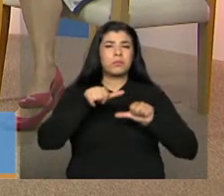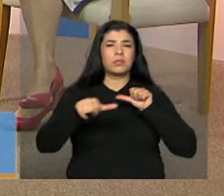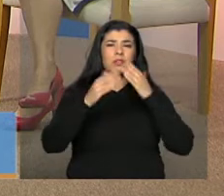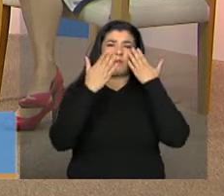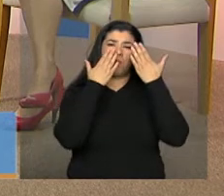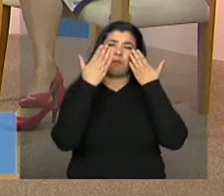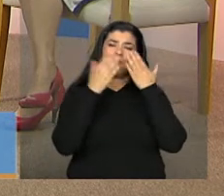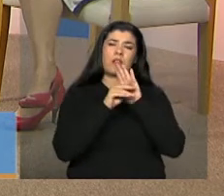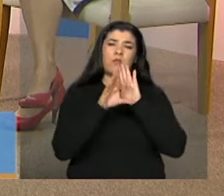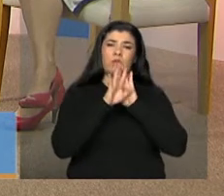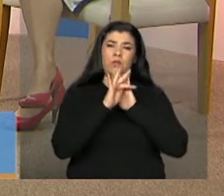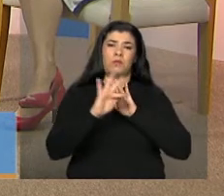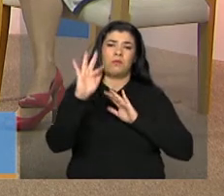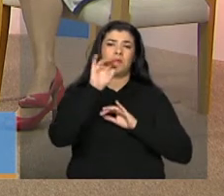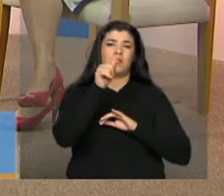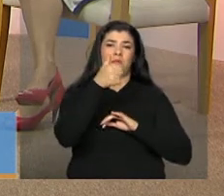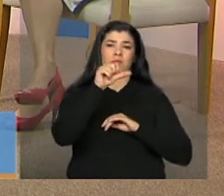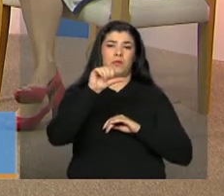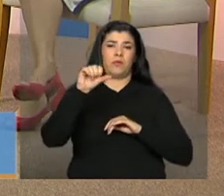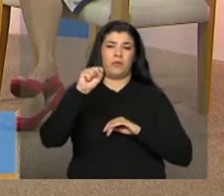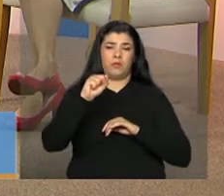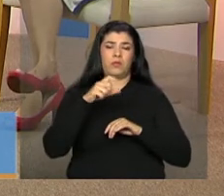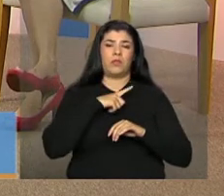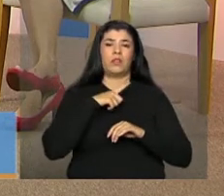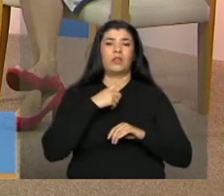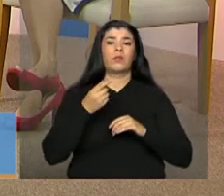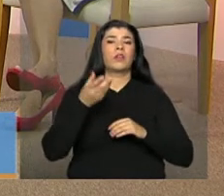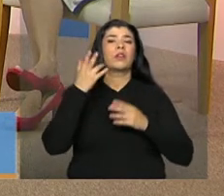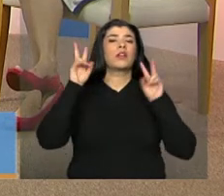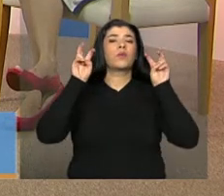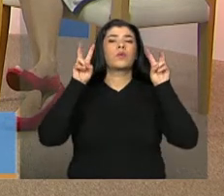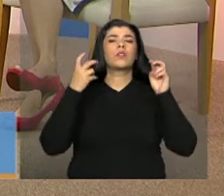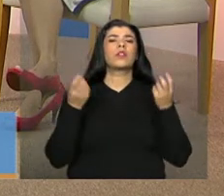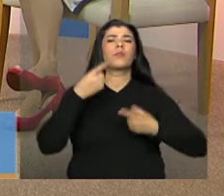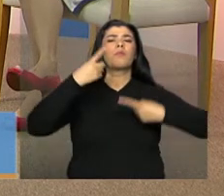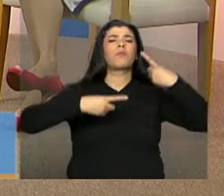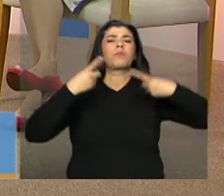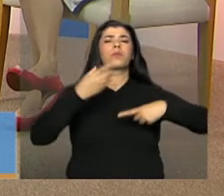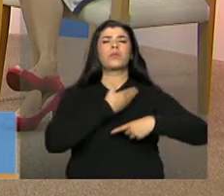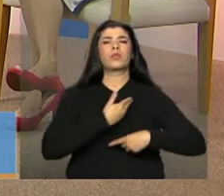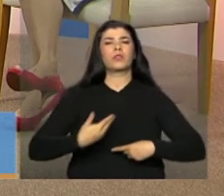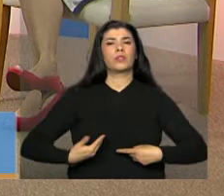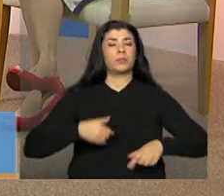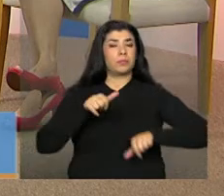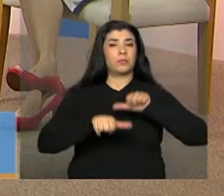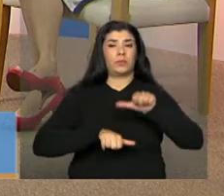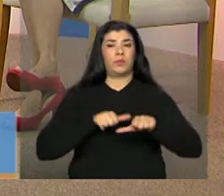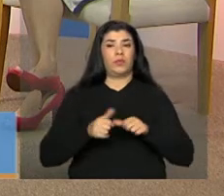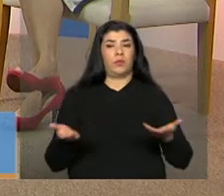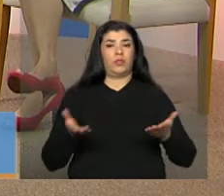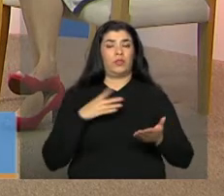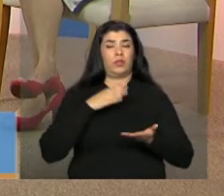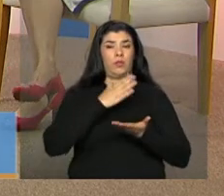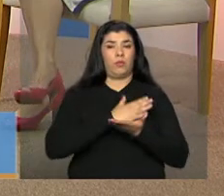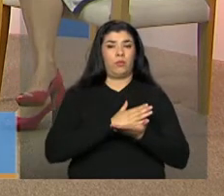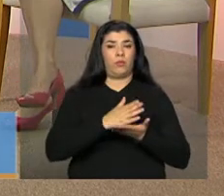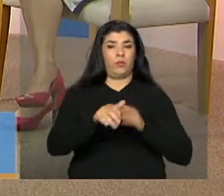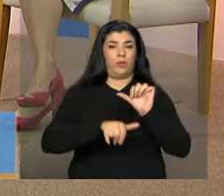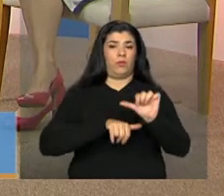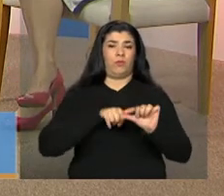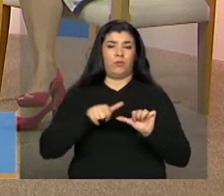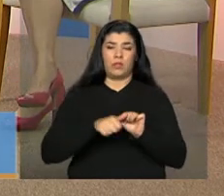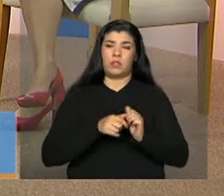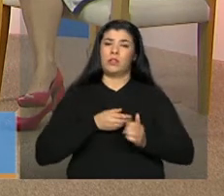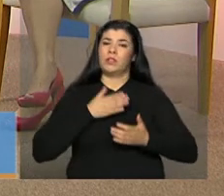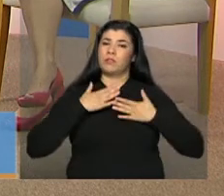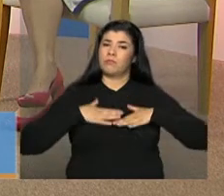política de assistência social, uma política pública, que desde a Constituição já tem o norte de ser uma política perene,